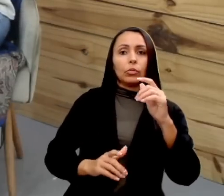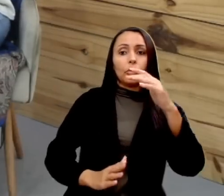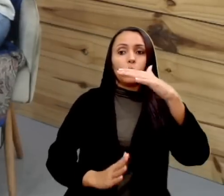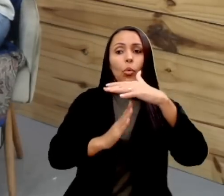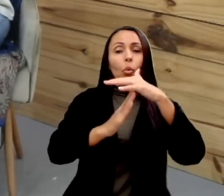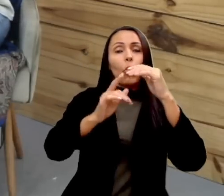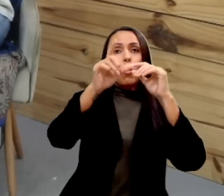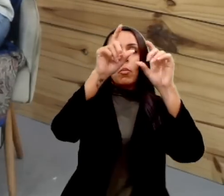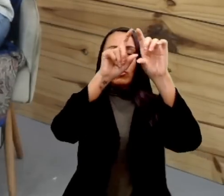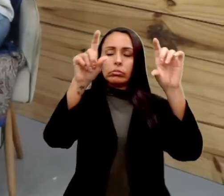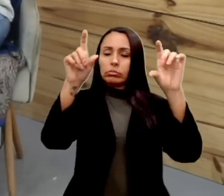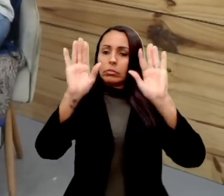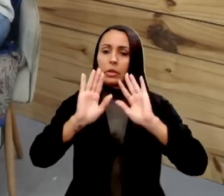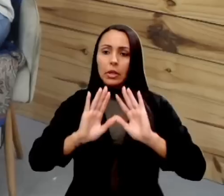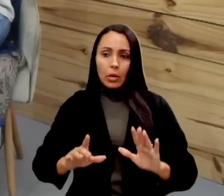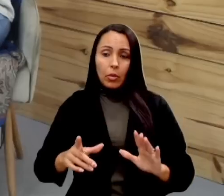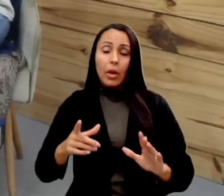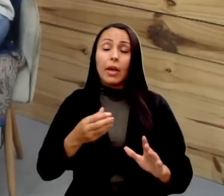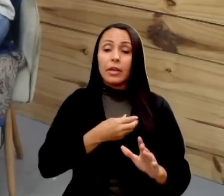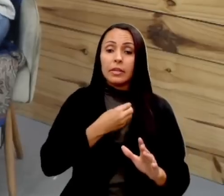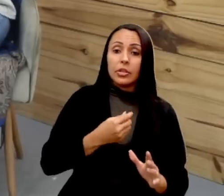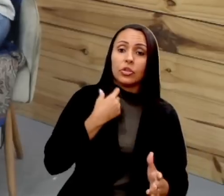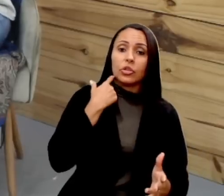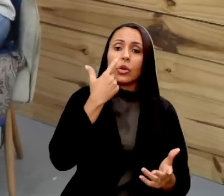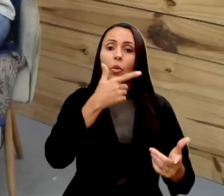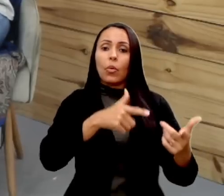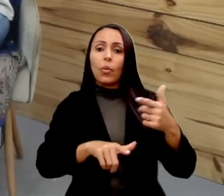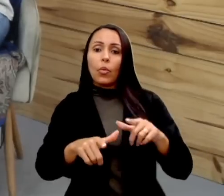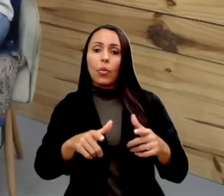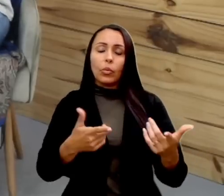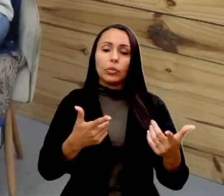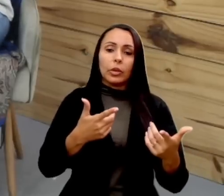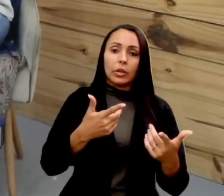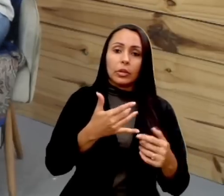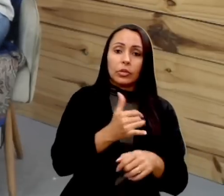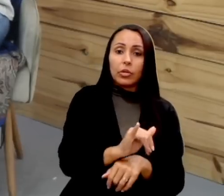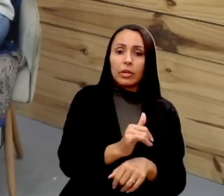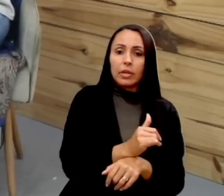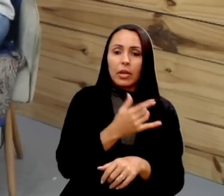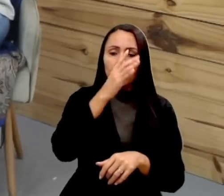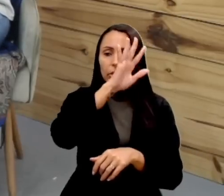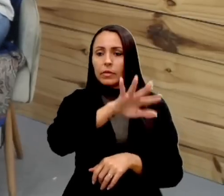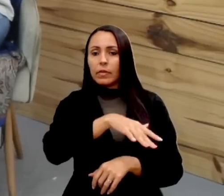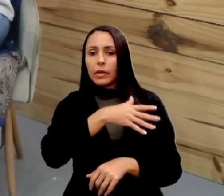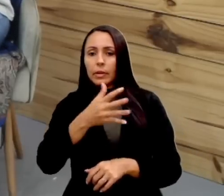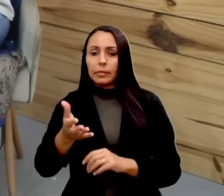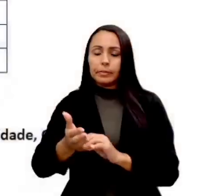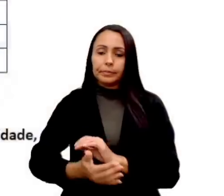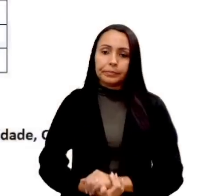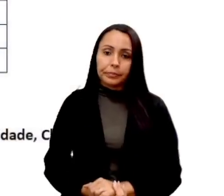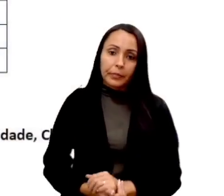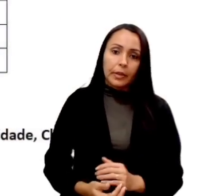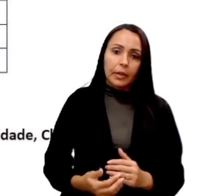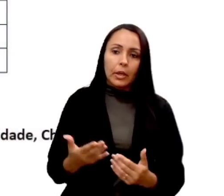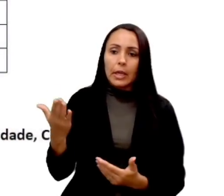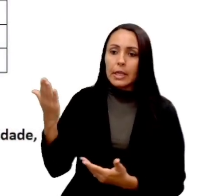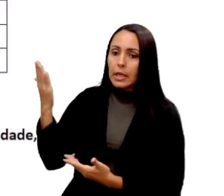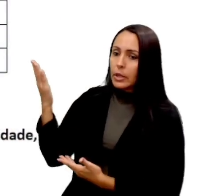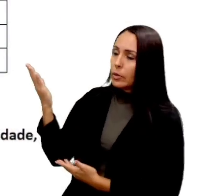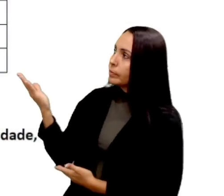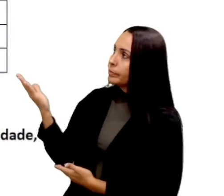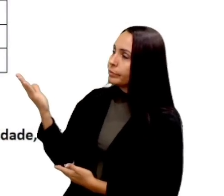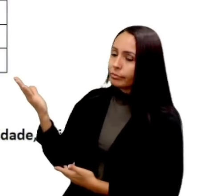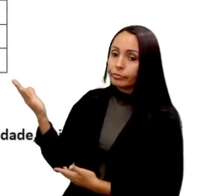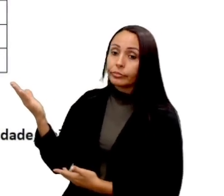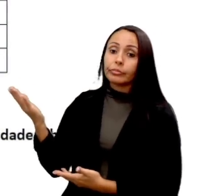de outras ferramentas. Professor, se o senhor quiser Aqui foi um destaque. É um um O nós fizemos a partir dos organogramas. Dos organogramas. Mas aí vale